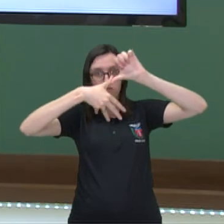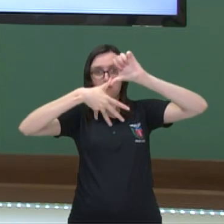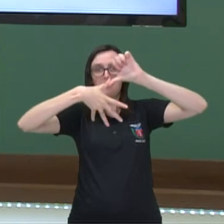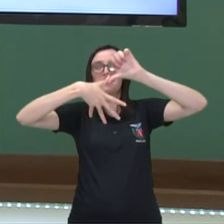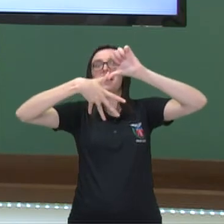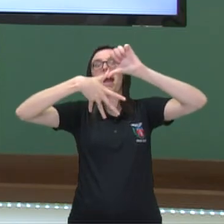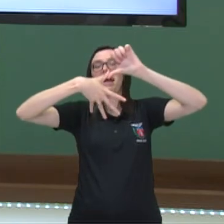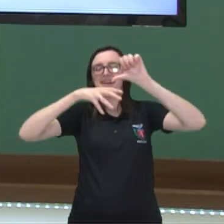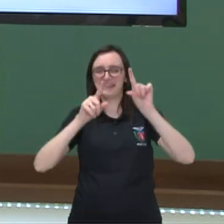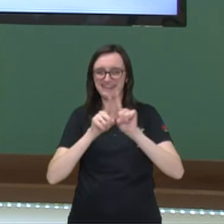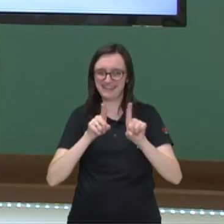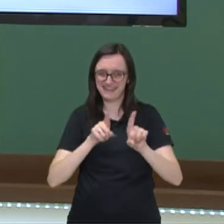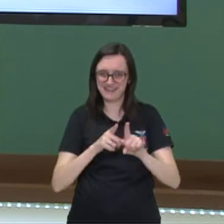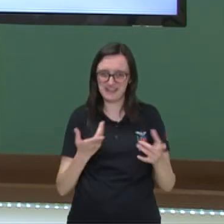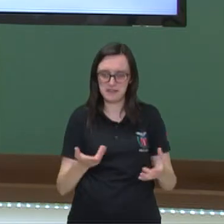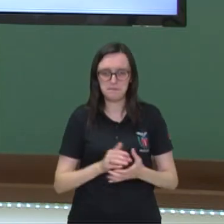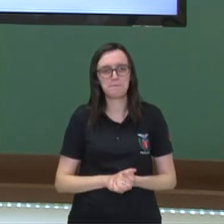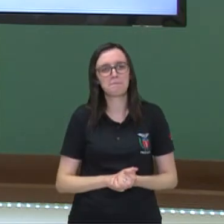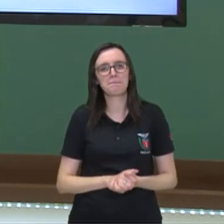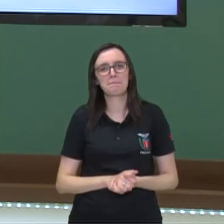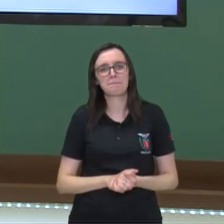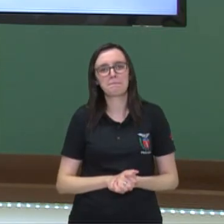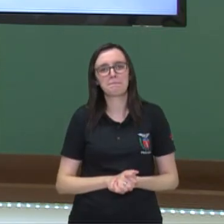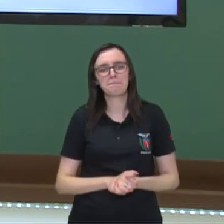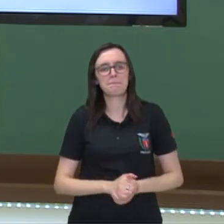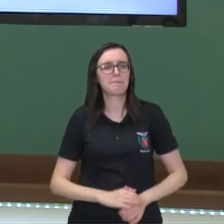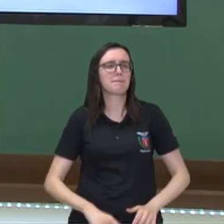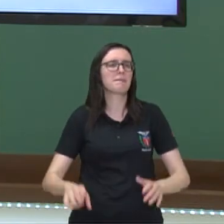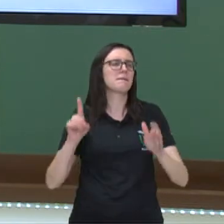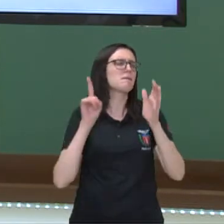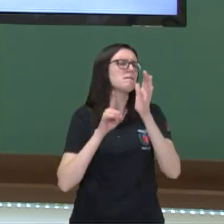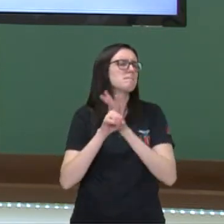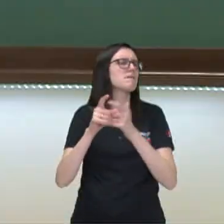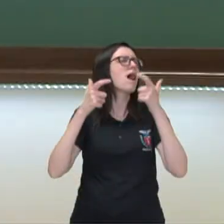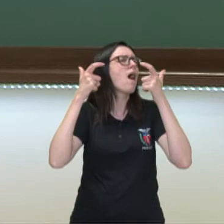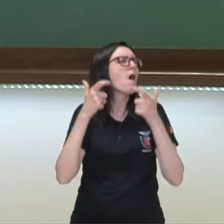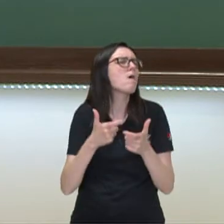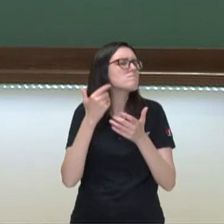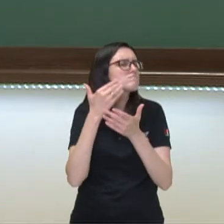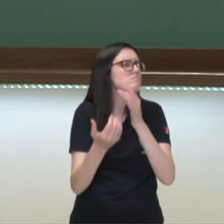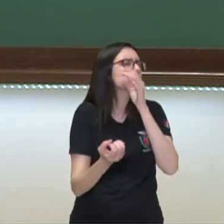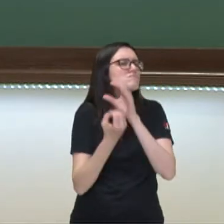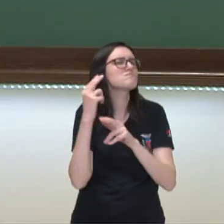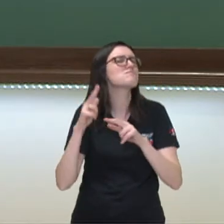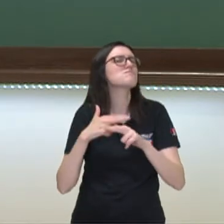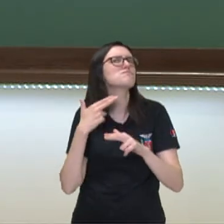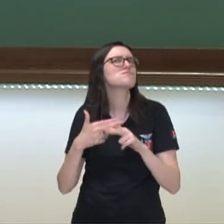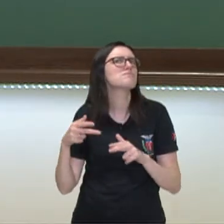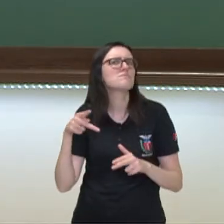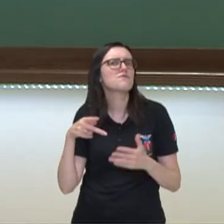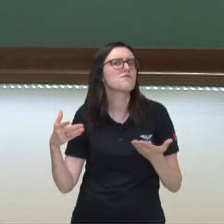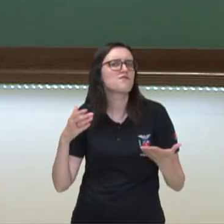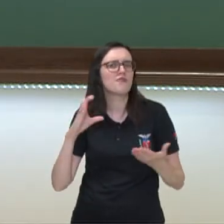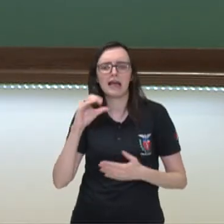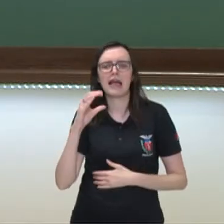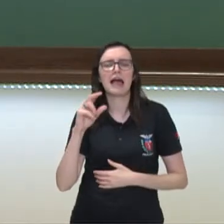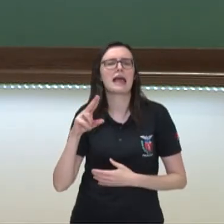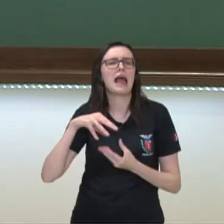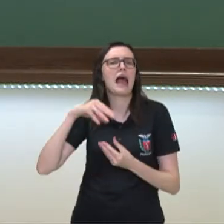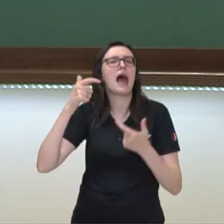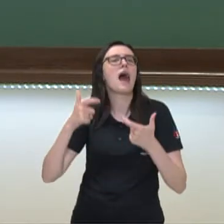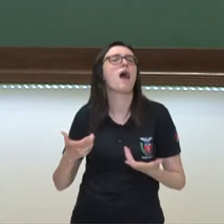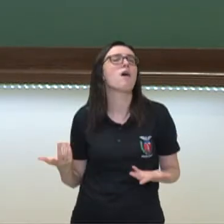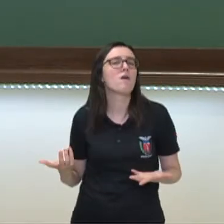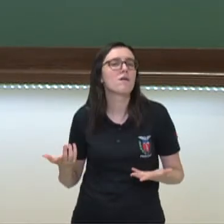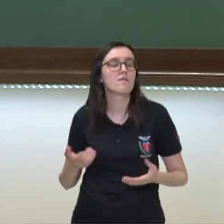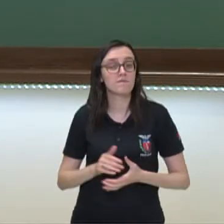pouquinho aqui para baixo, né? E a pergunta, onde nasceu o cacau, professora? E a resposta é